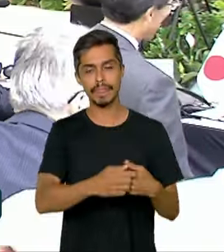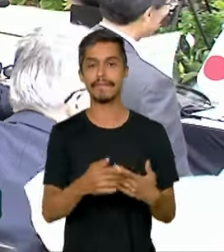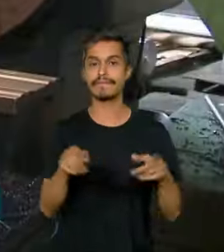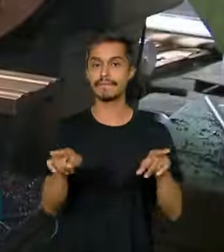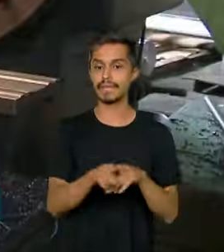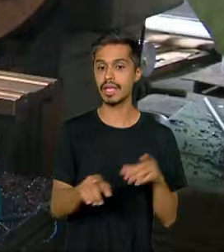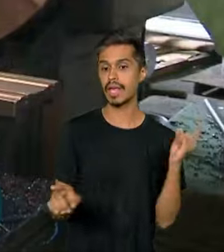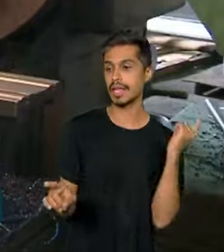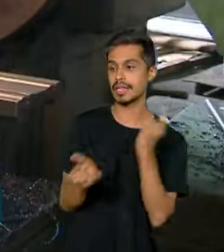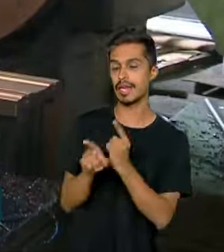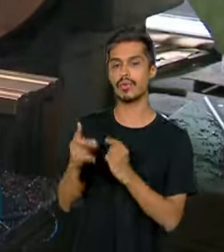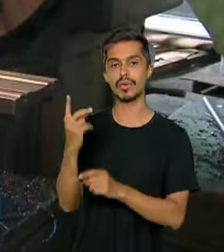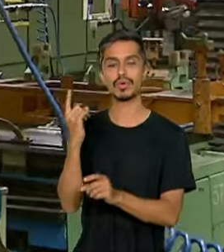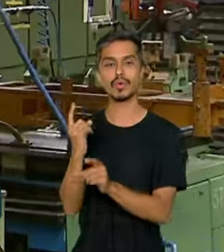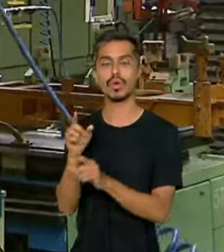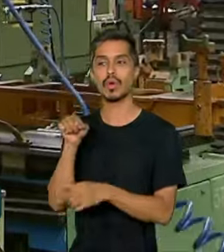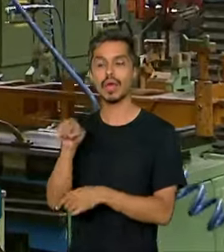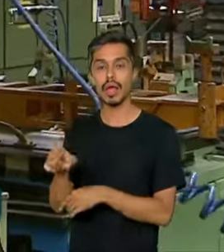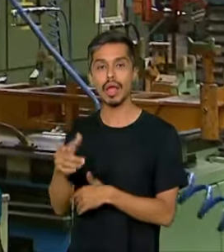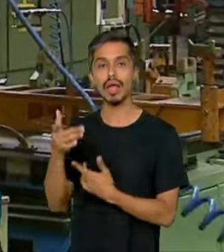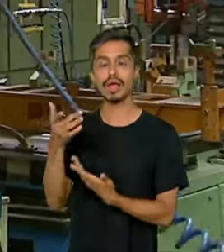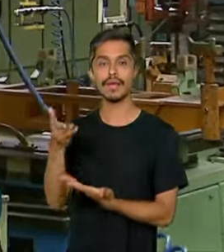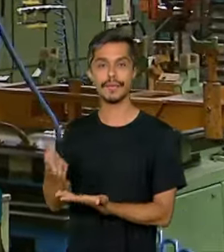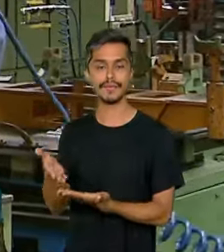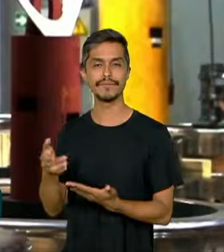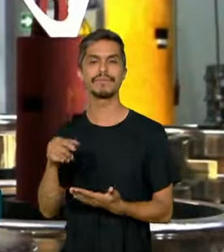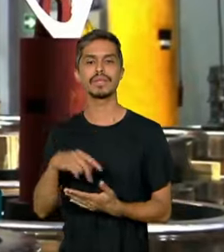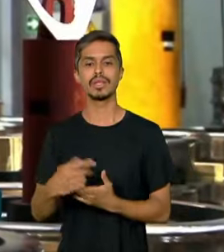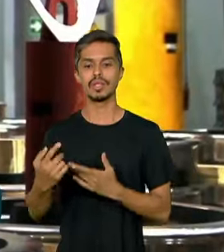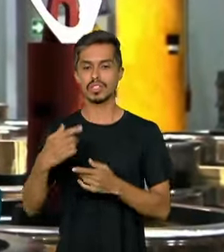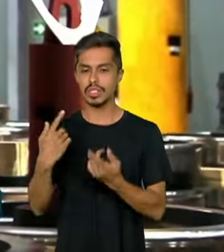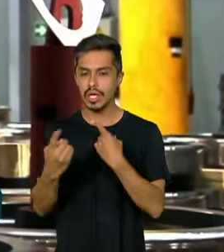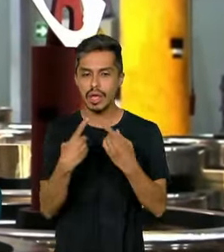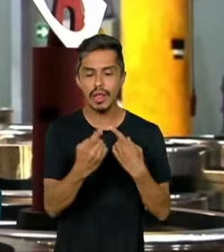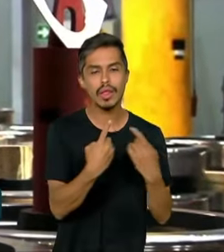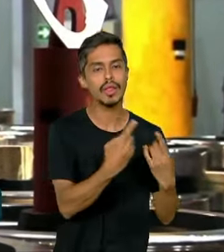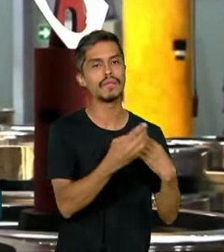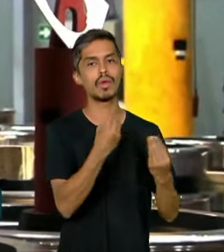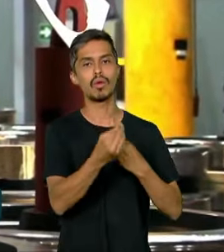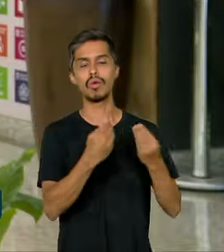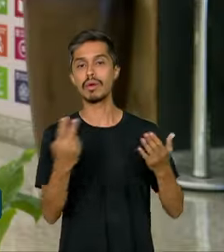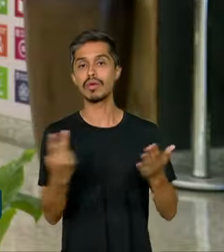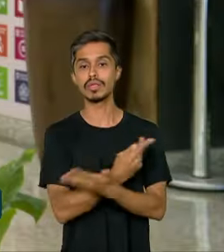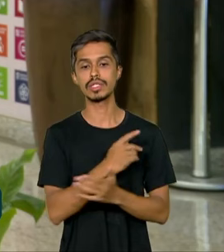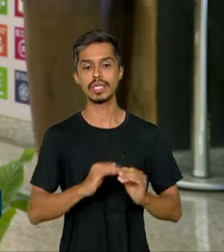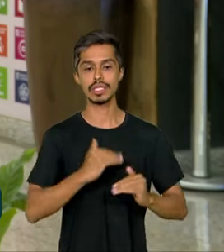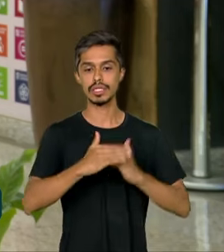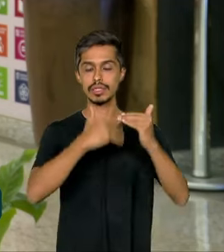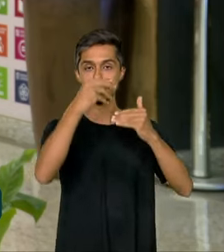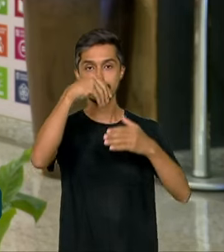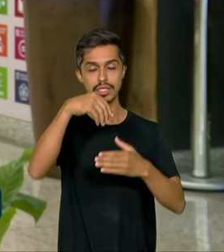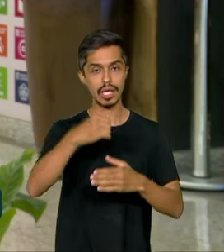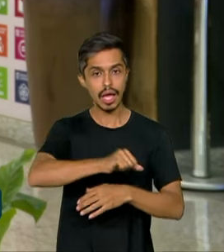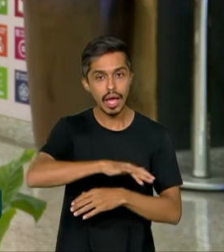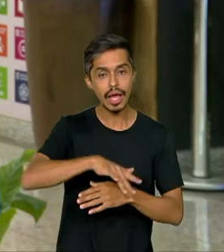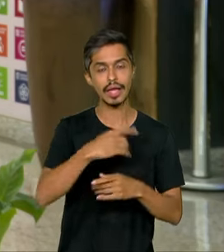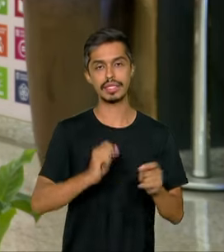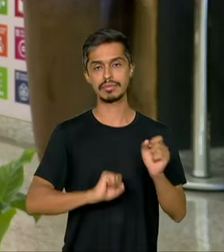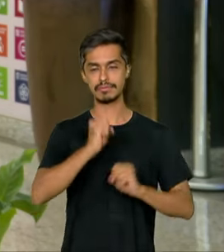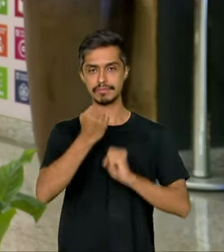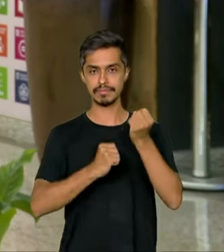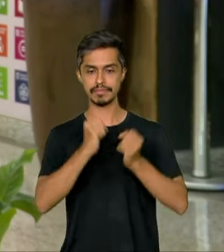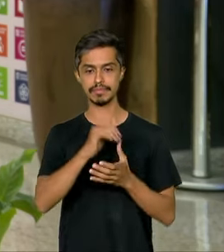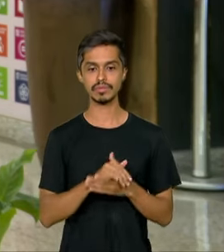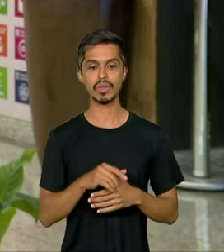líderes, o B20 vai auxiliar na agenda de debates para o setor produtivo. As recomendações do